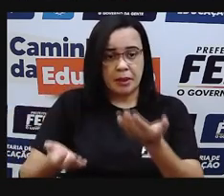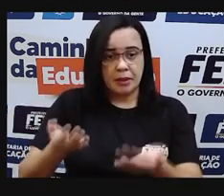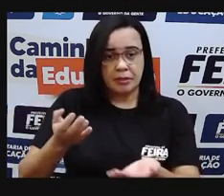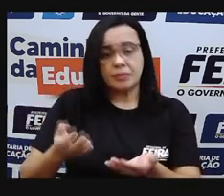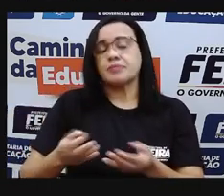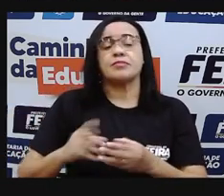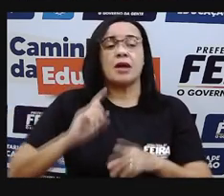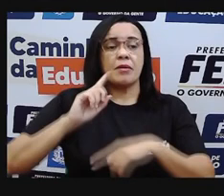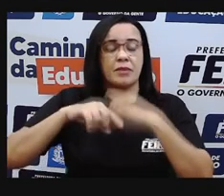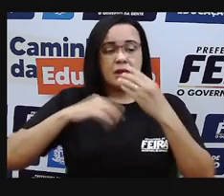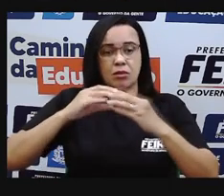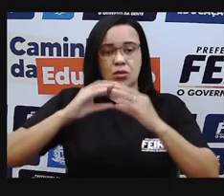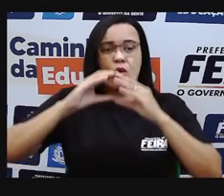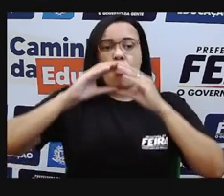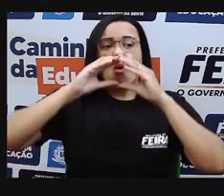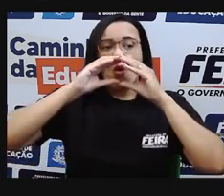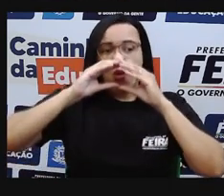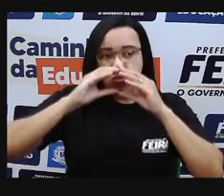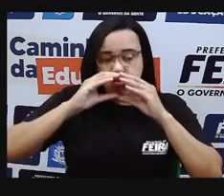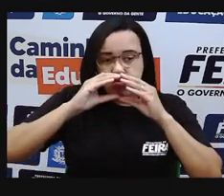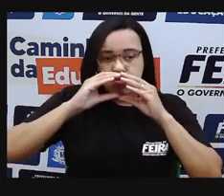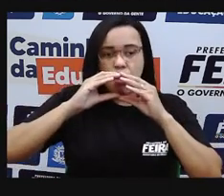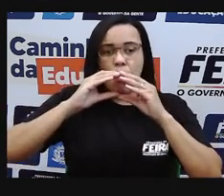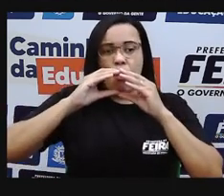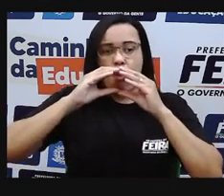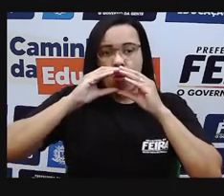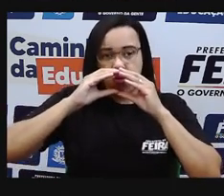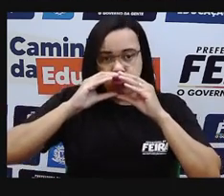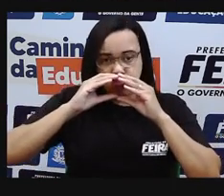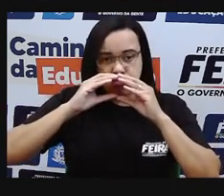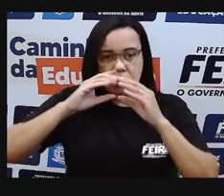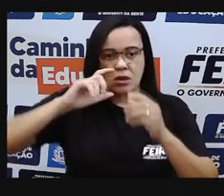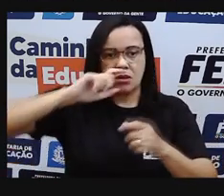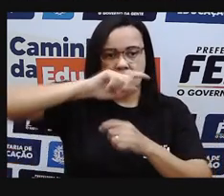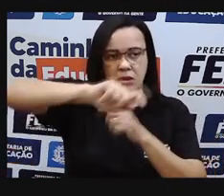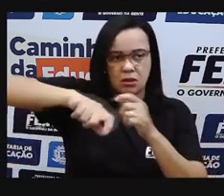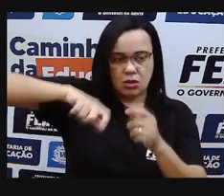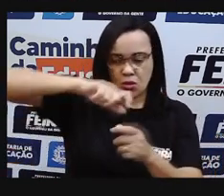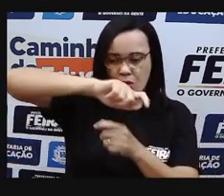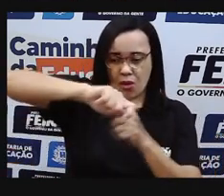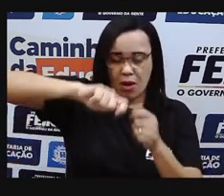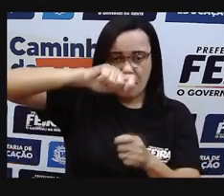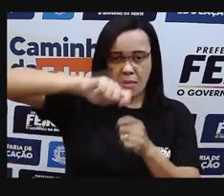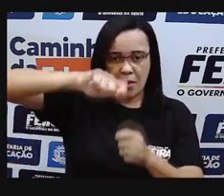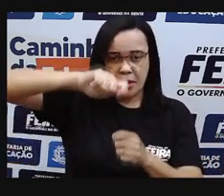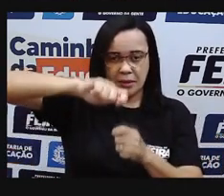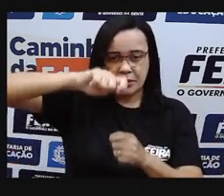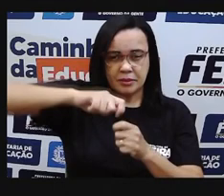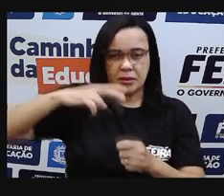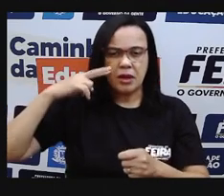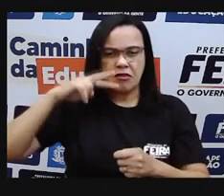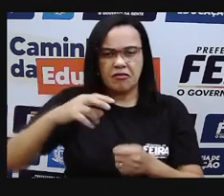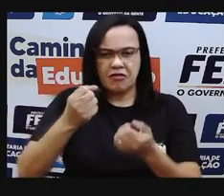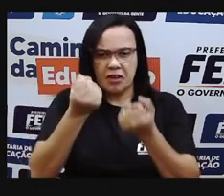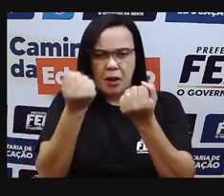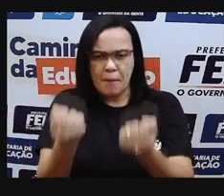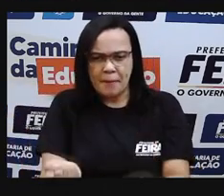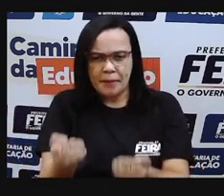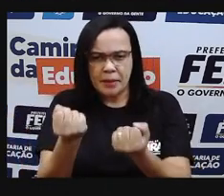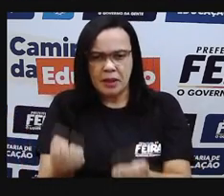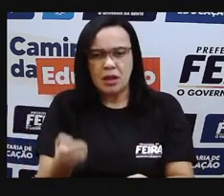eu encho esse balão de festa, né? Essa bexiga, amarro e vejo o peso de novo. A gente vai observar que